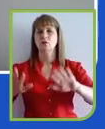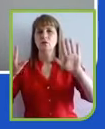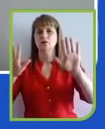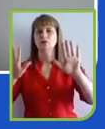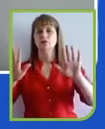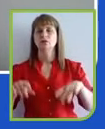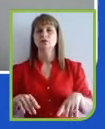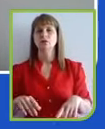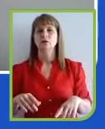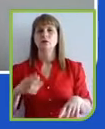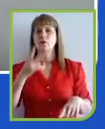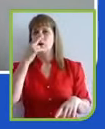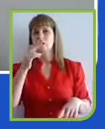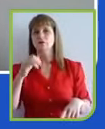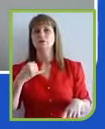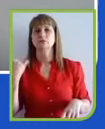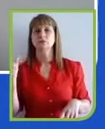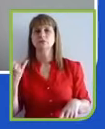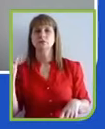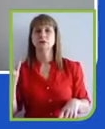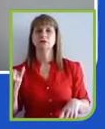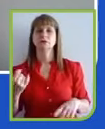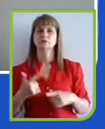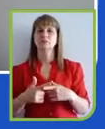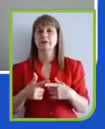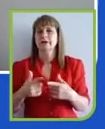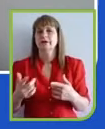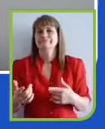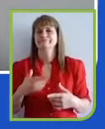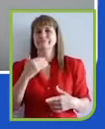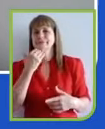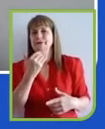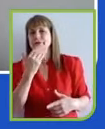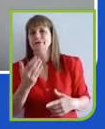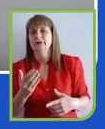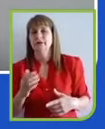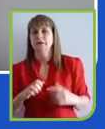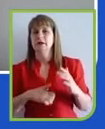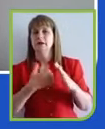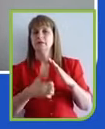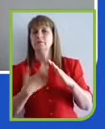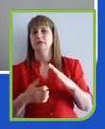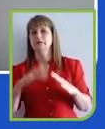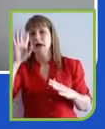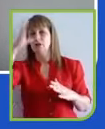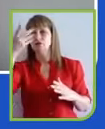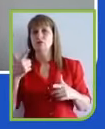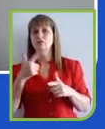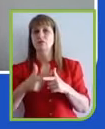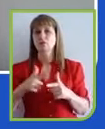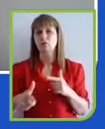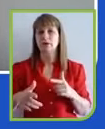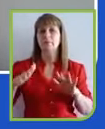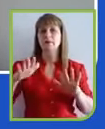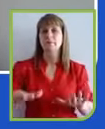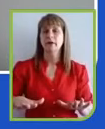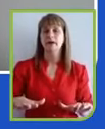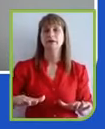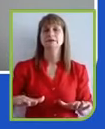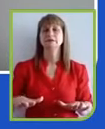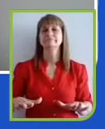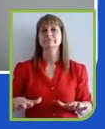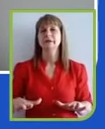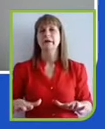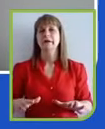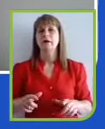importante. Porque não adianta uma empresa resolver um problema causando outro. A gente precisa ter consciência do impacto total na sociedade.